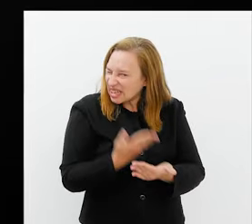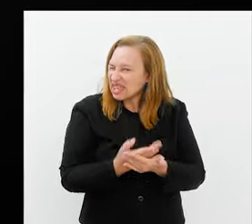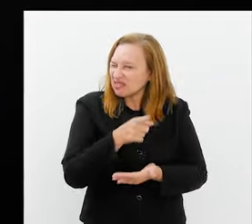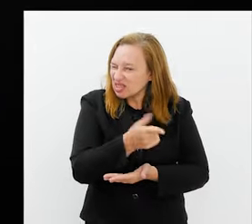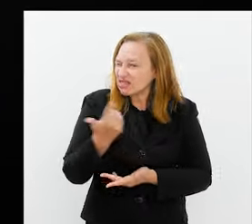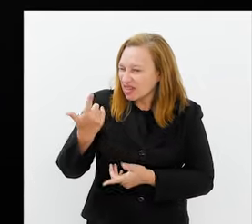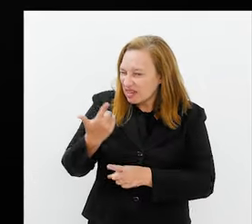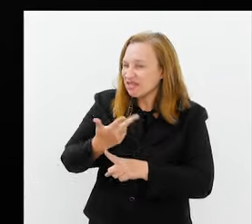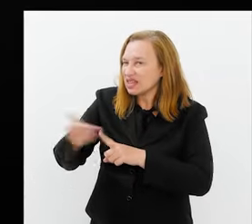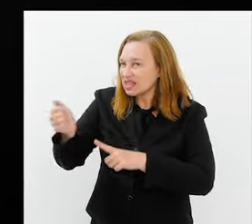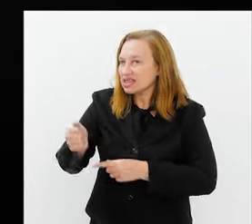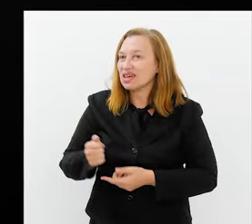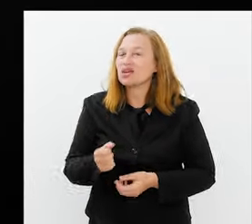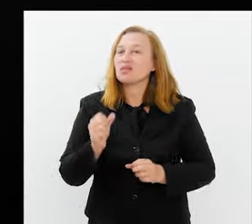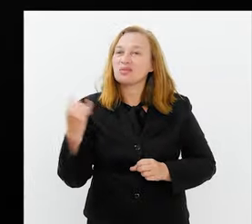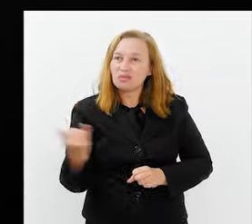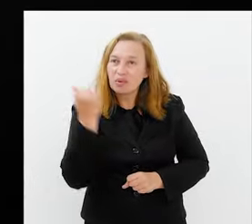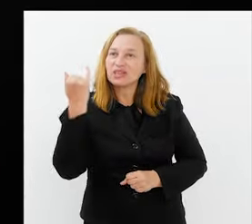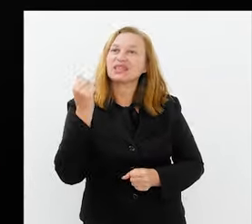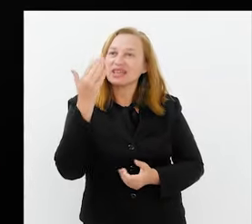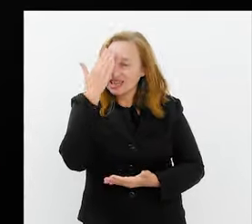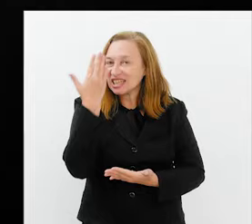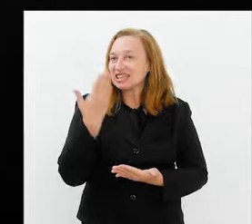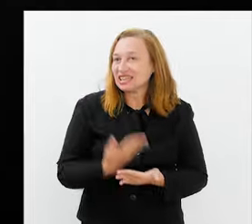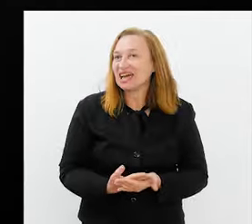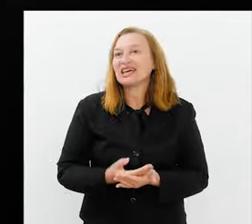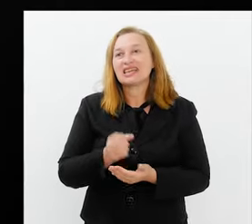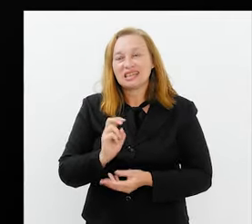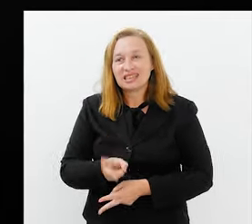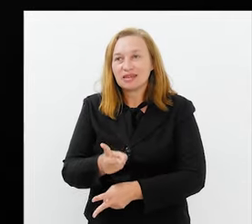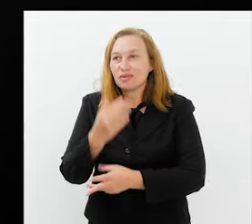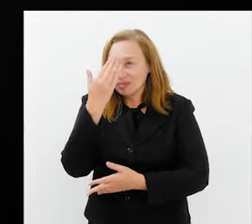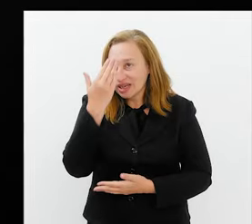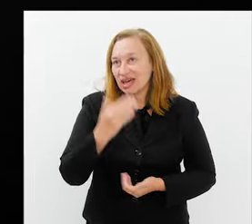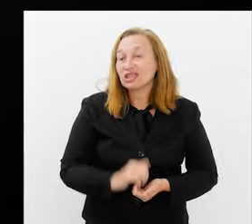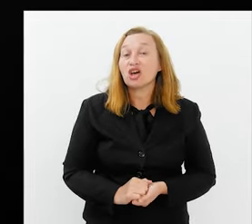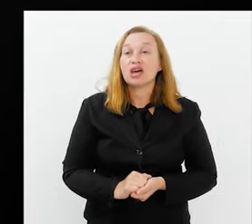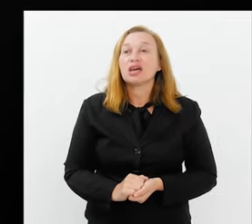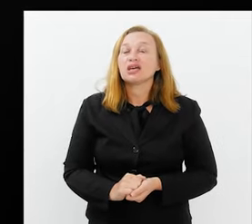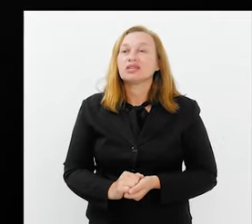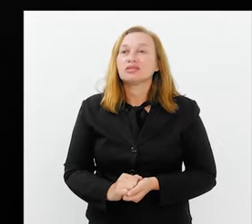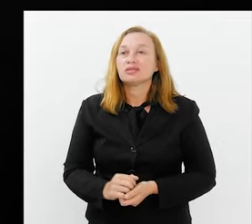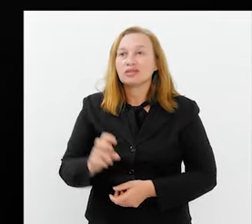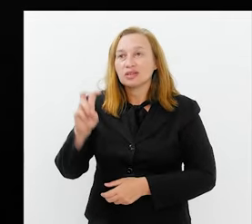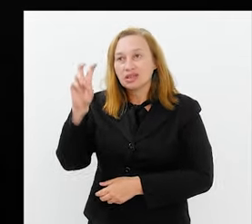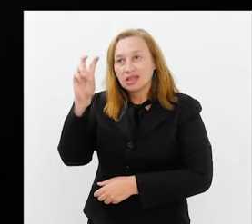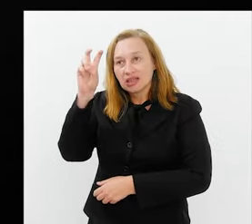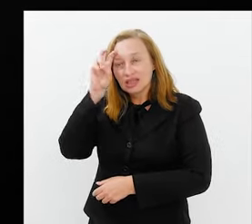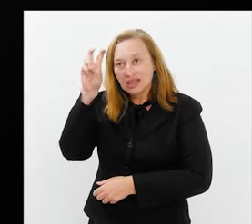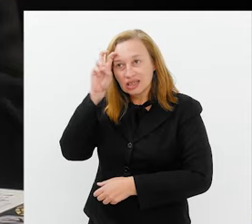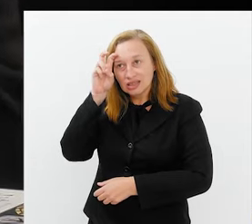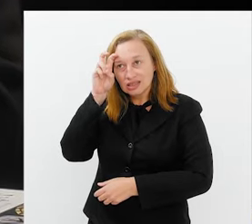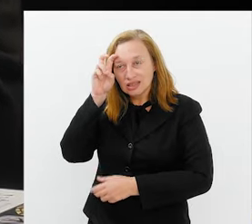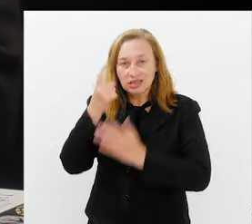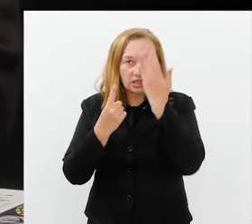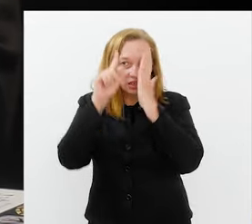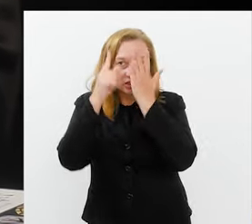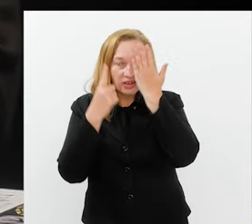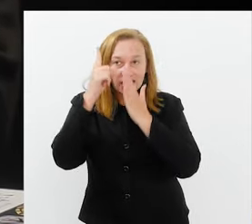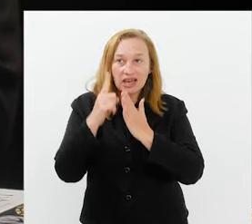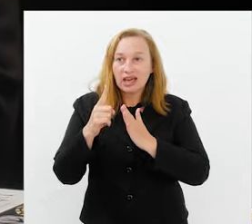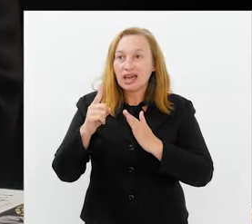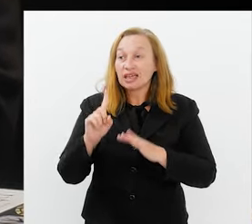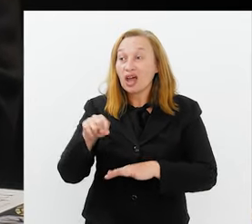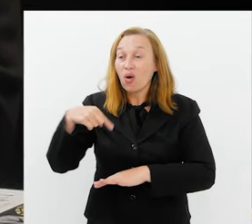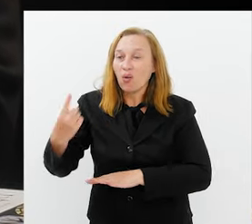Hoje eu diria, é para acreditar que você chega lá. Importante acreditar. Ou sempre. Obrigado, Jorge. Este